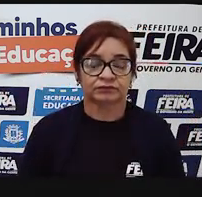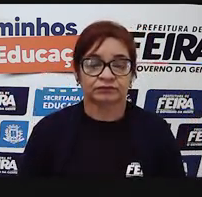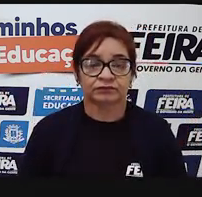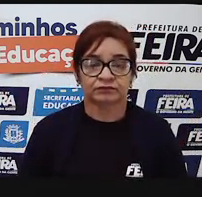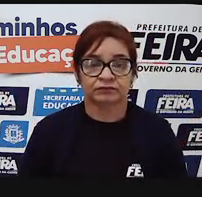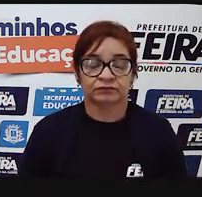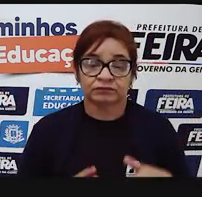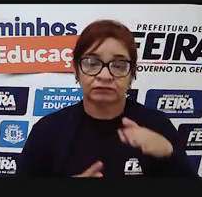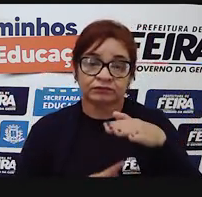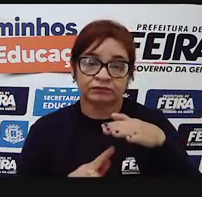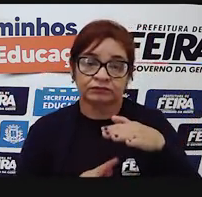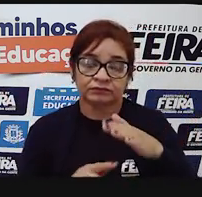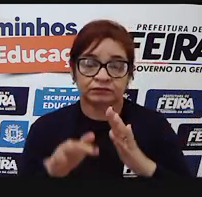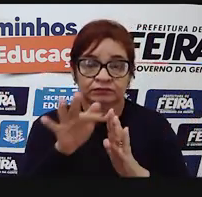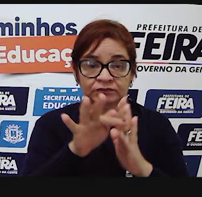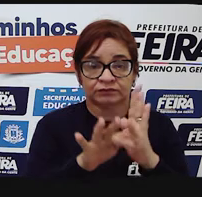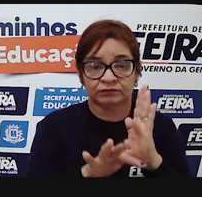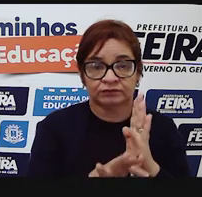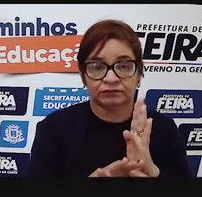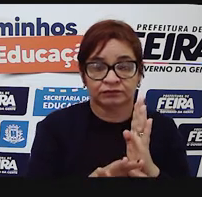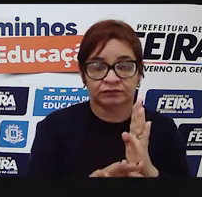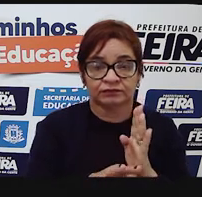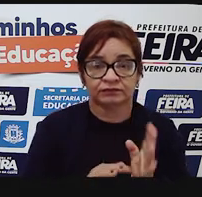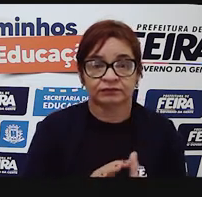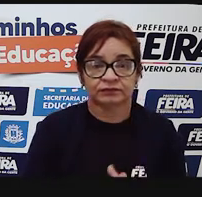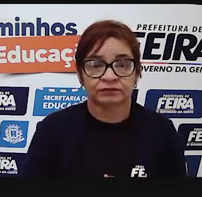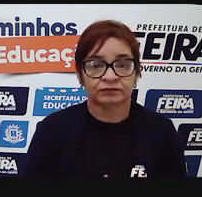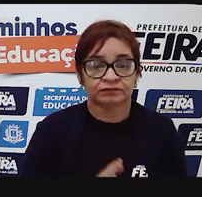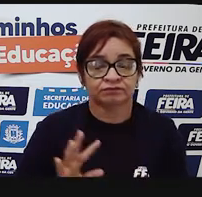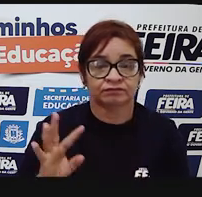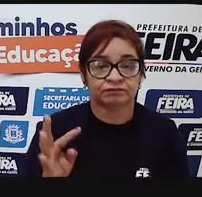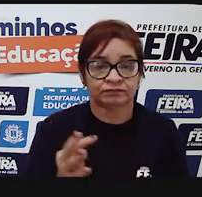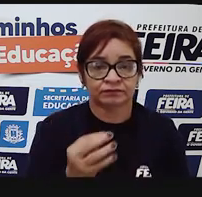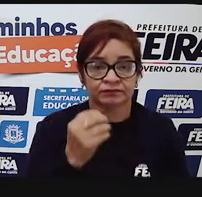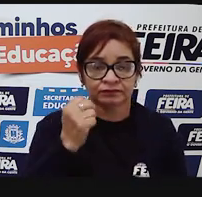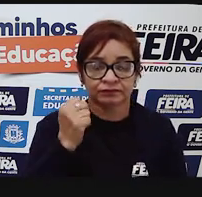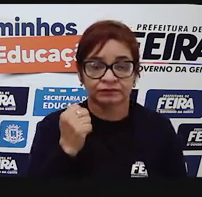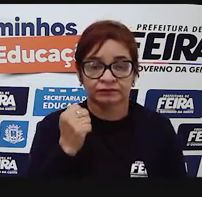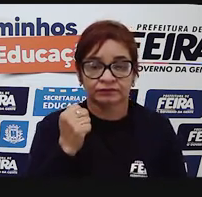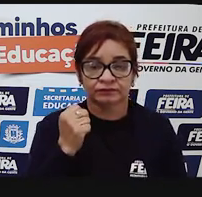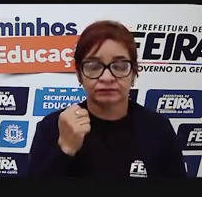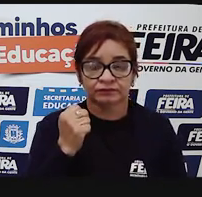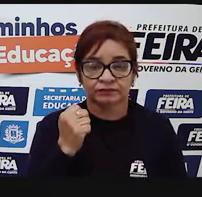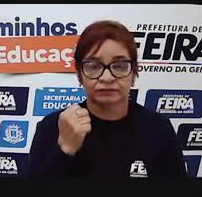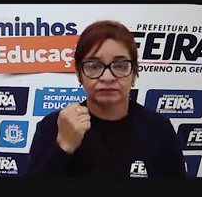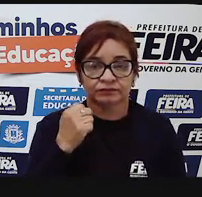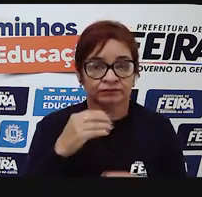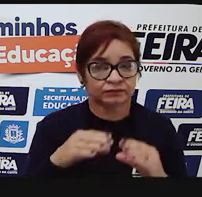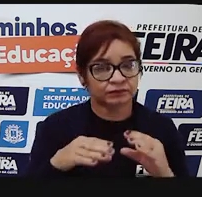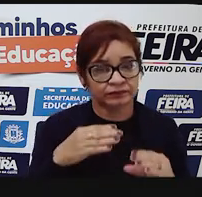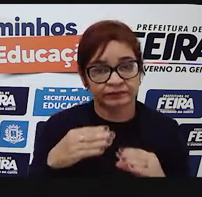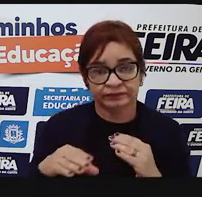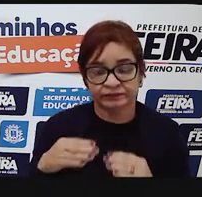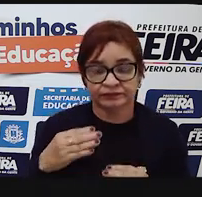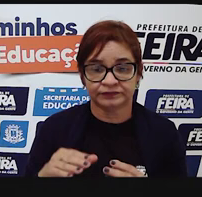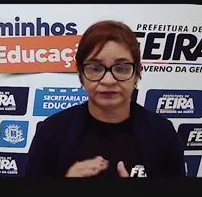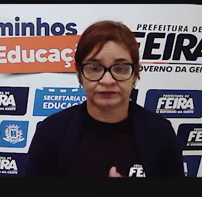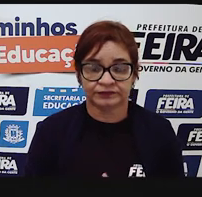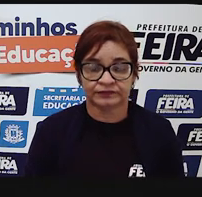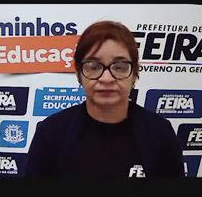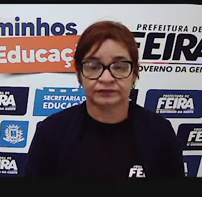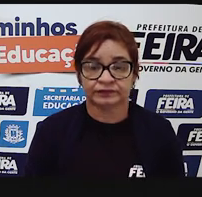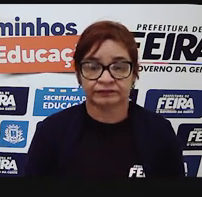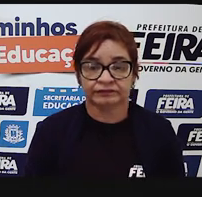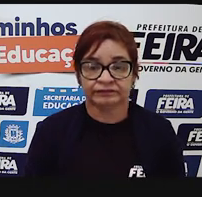O gênero textual, os gêneros textuais, estão em todas as nossas situações comunicativas, como eu já disse. Nós